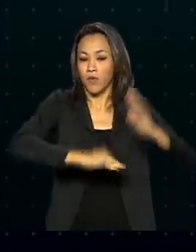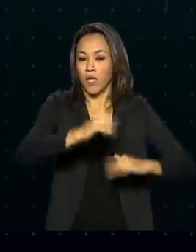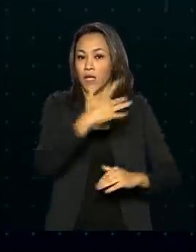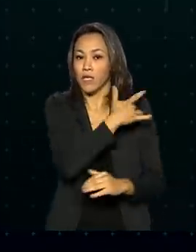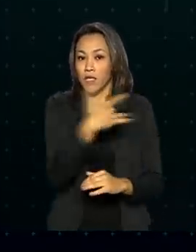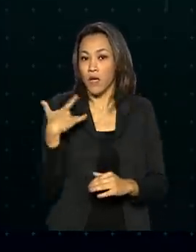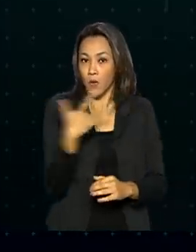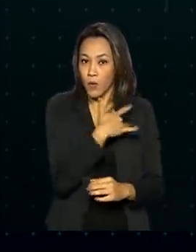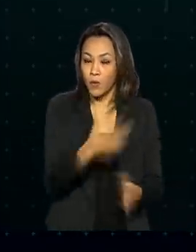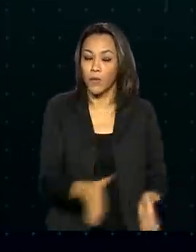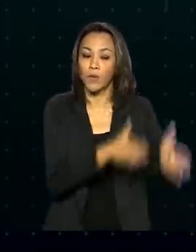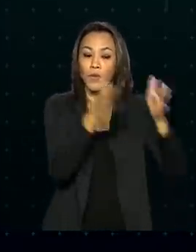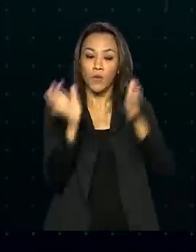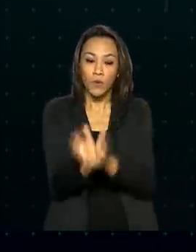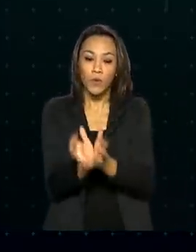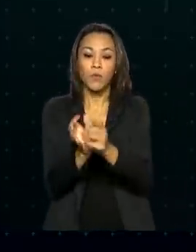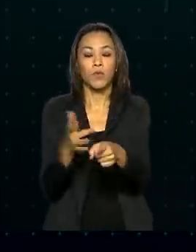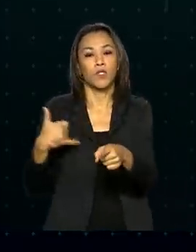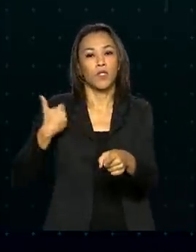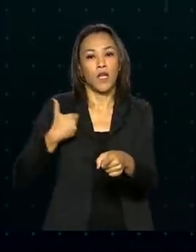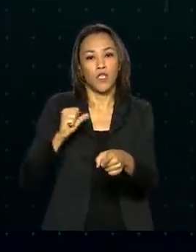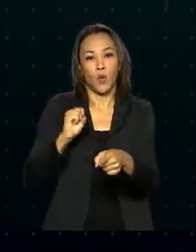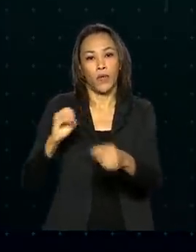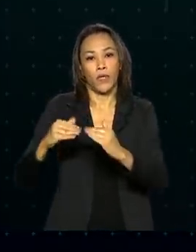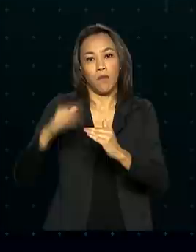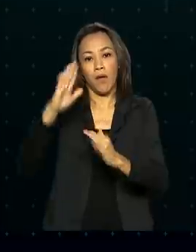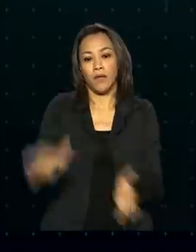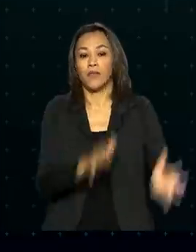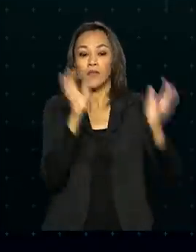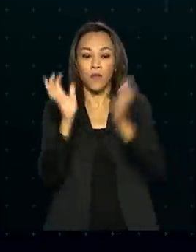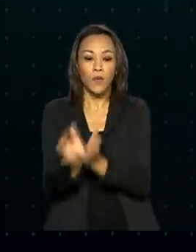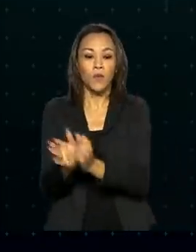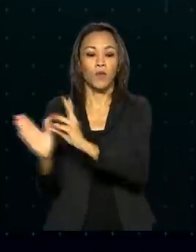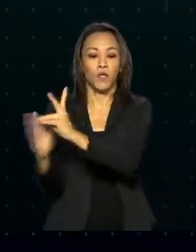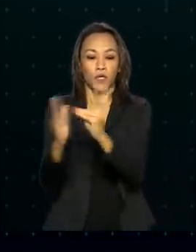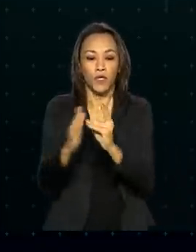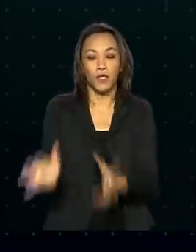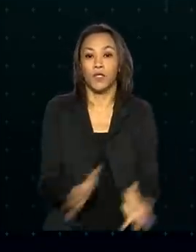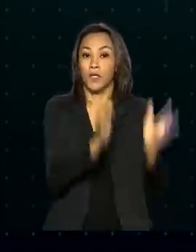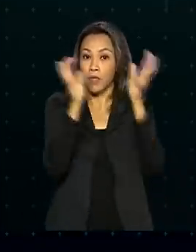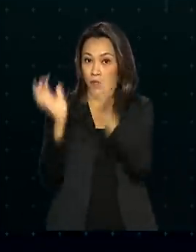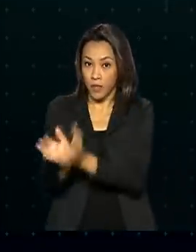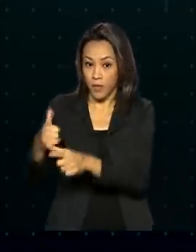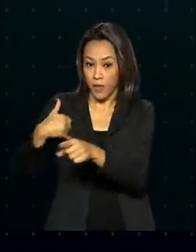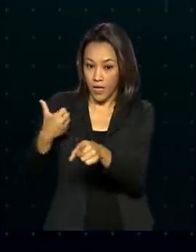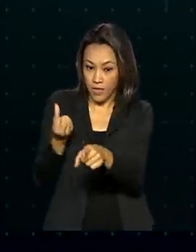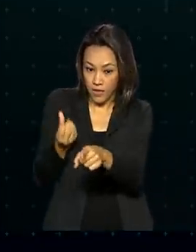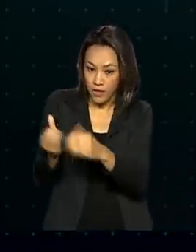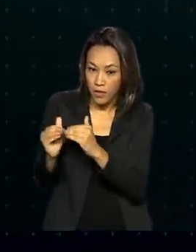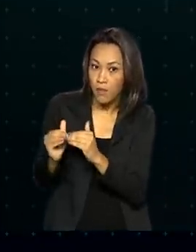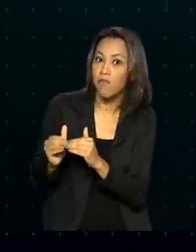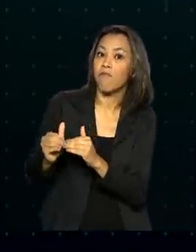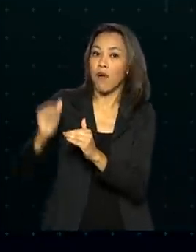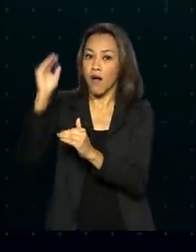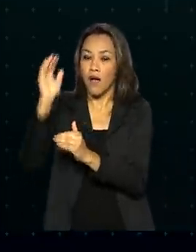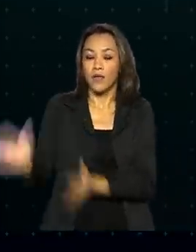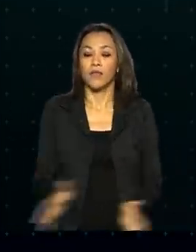pessoas com 80 anos ou mais, povos indígenas, pessoas com 60 anos ou mais,